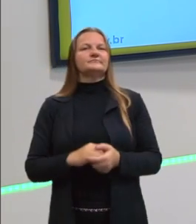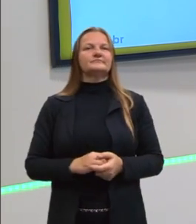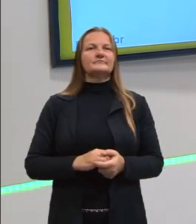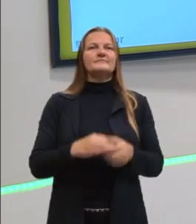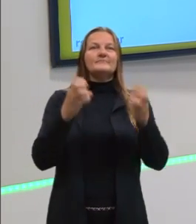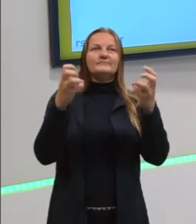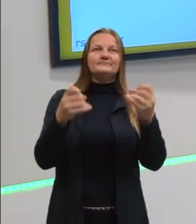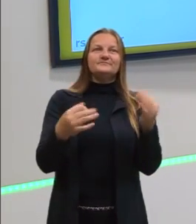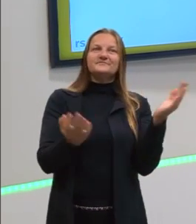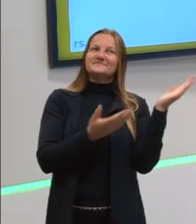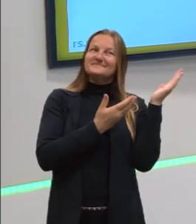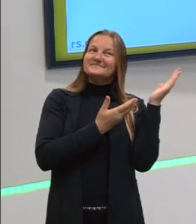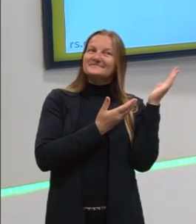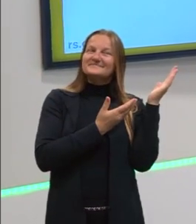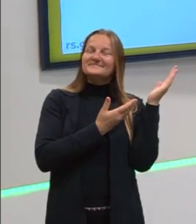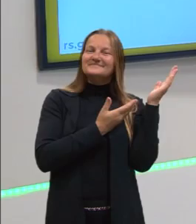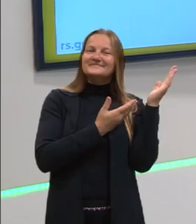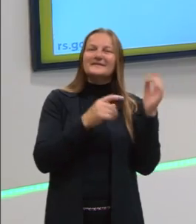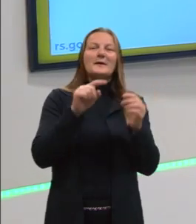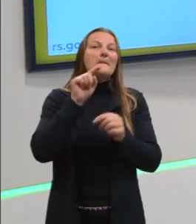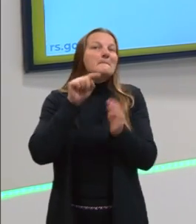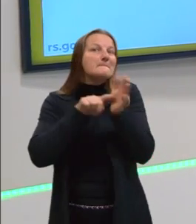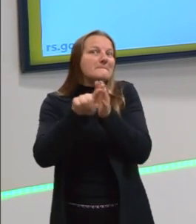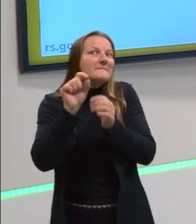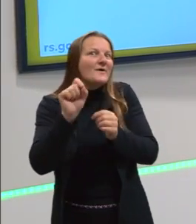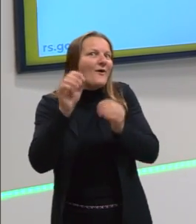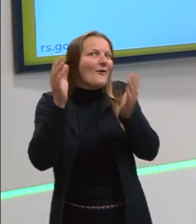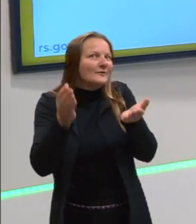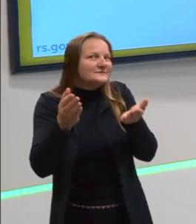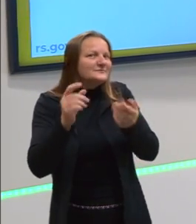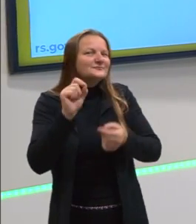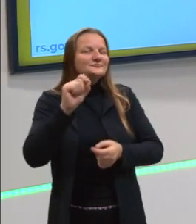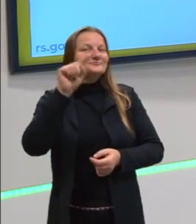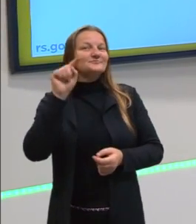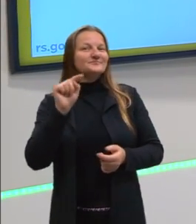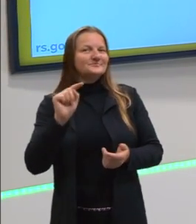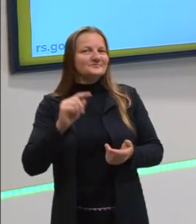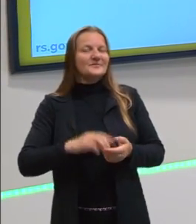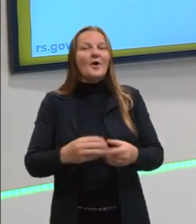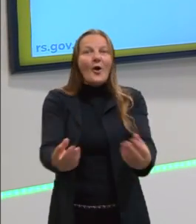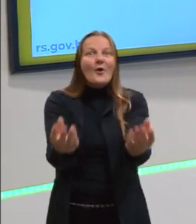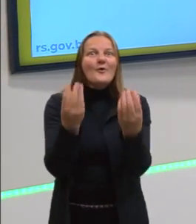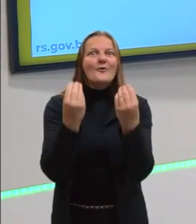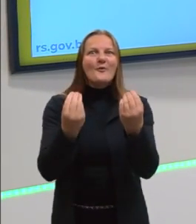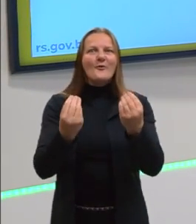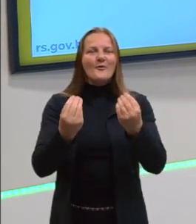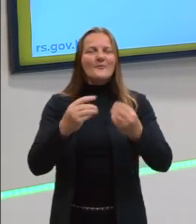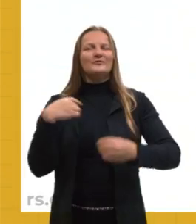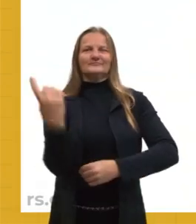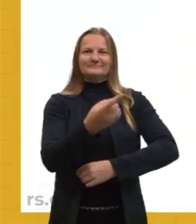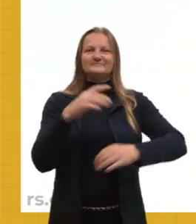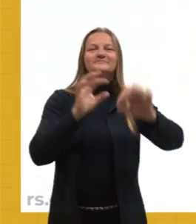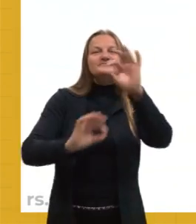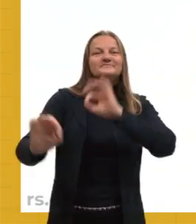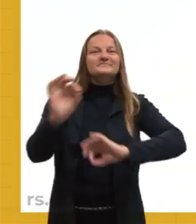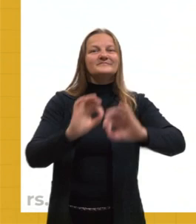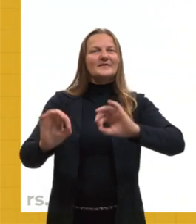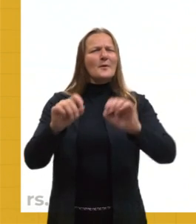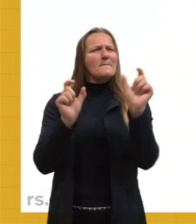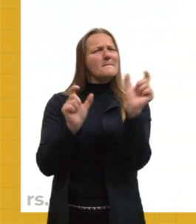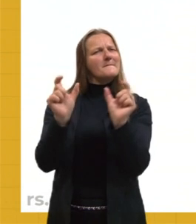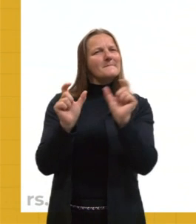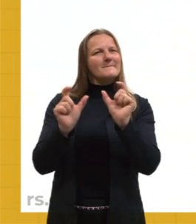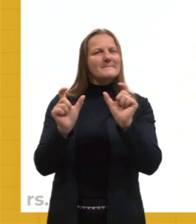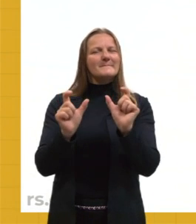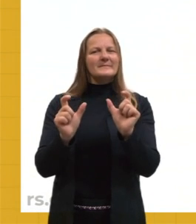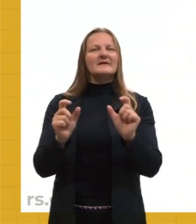gente chega, então, na nossa pergunta, no nosso questionamento, que é como nós organizamos essas palavras